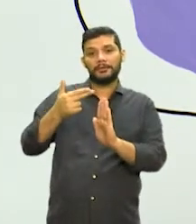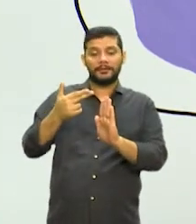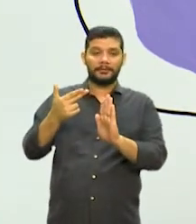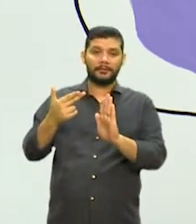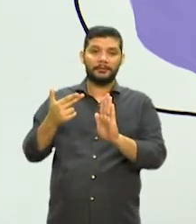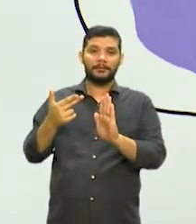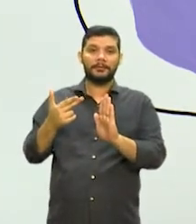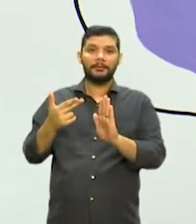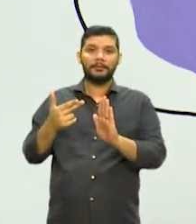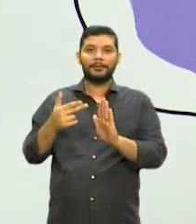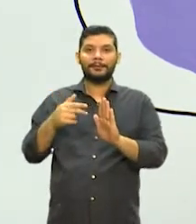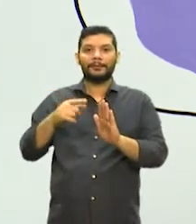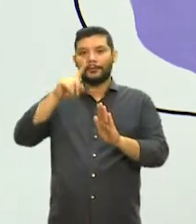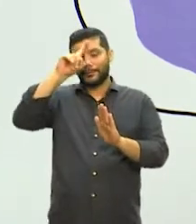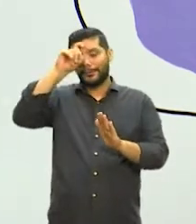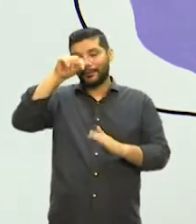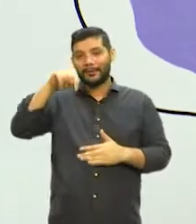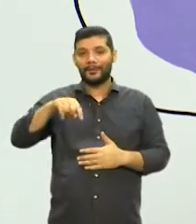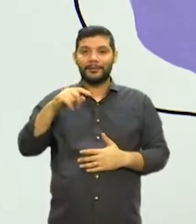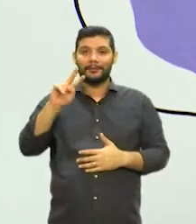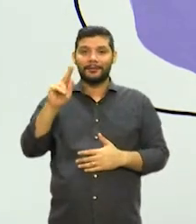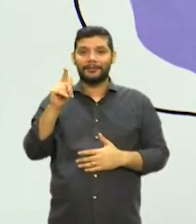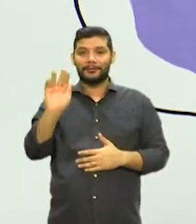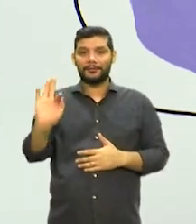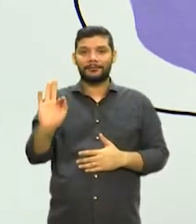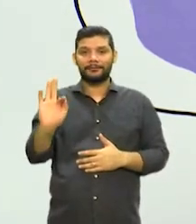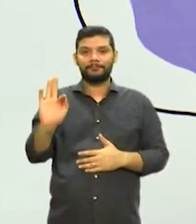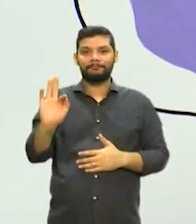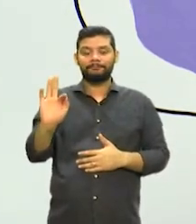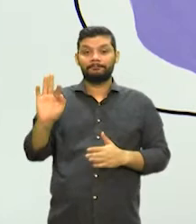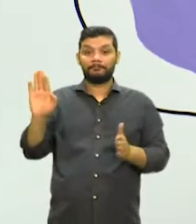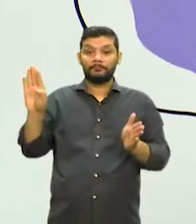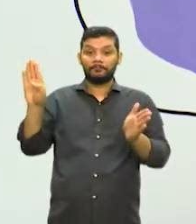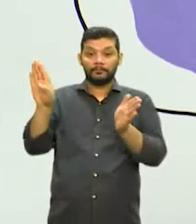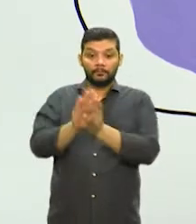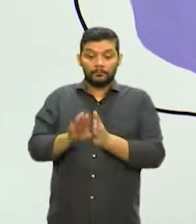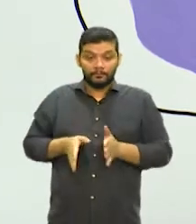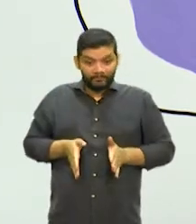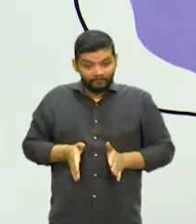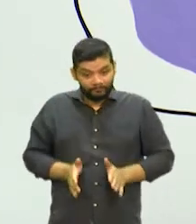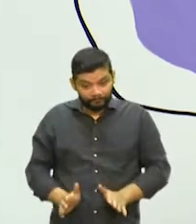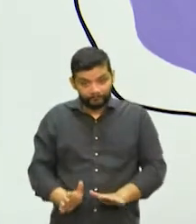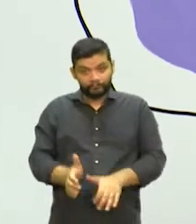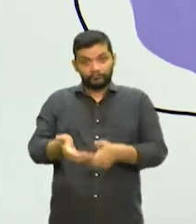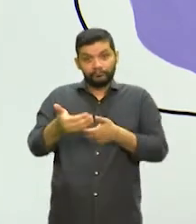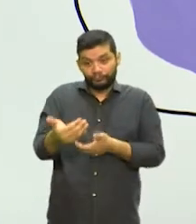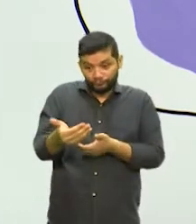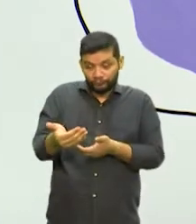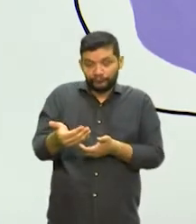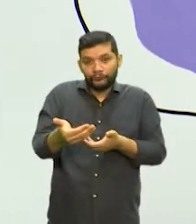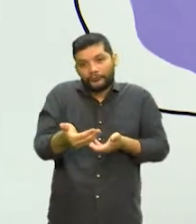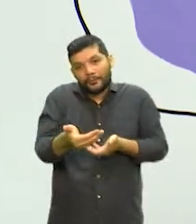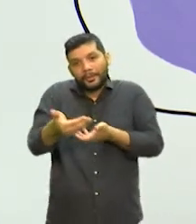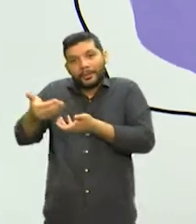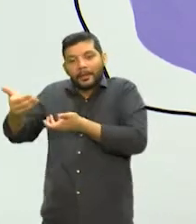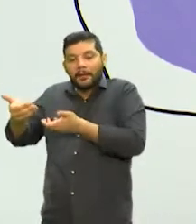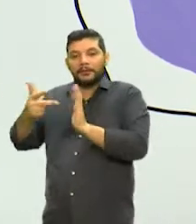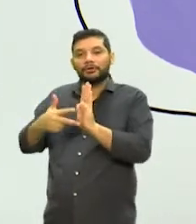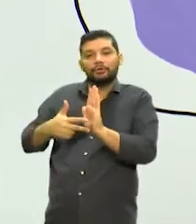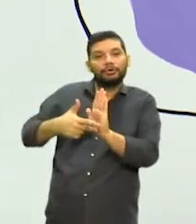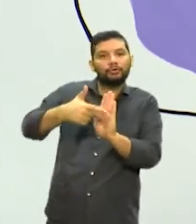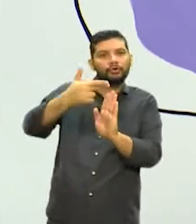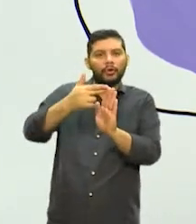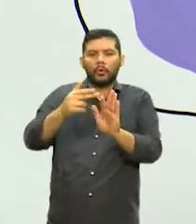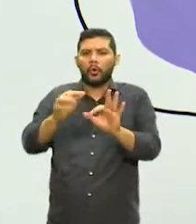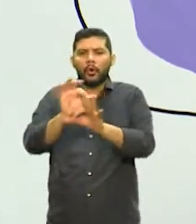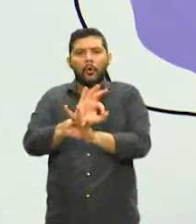no HGF. Aí eu tive que vir. Assim que eu tive ela, ela fez essa cirurgia. Mas, graças a Deus, hoje ela está